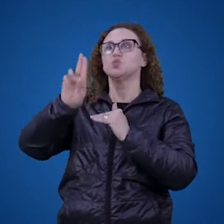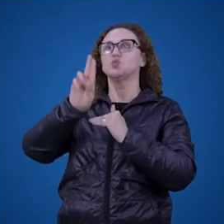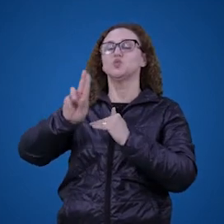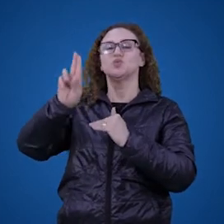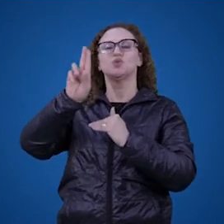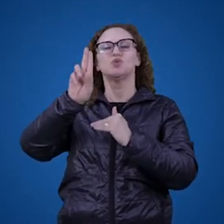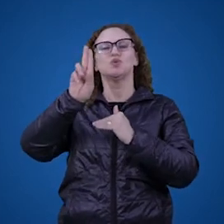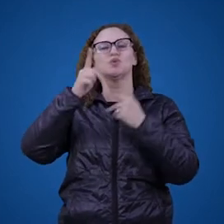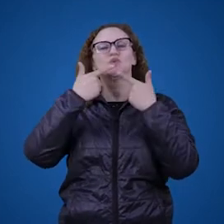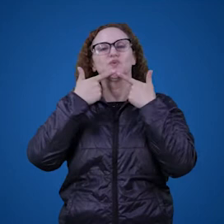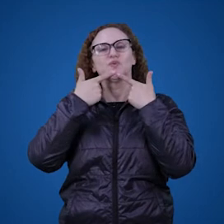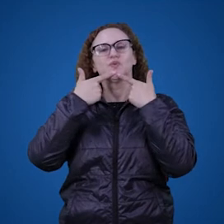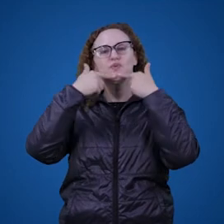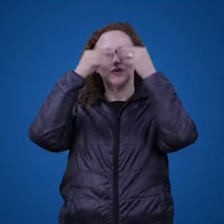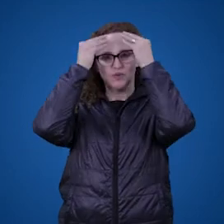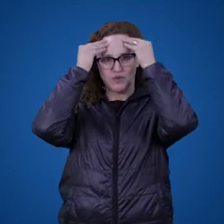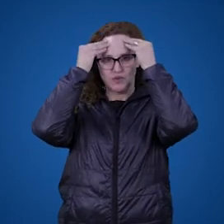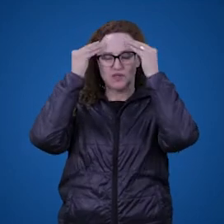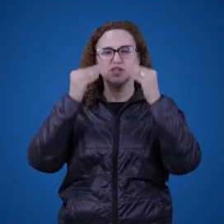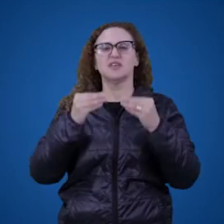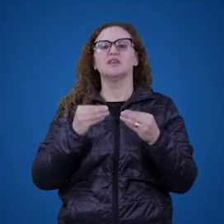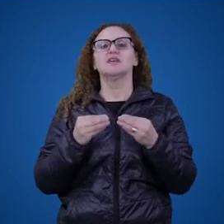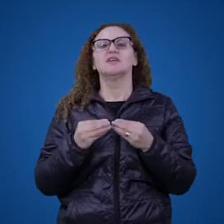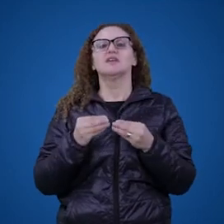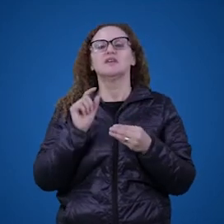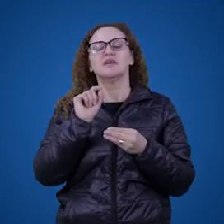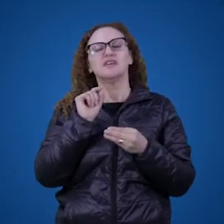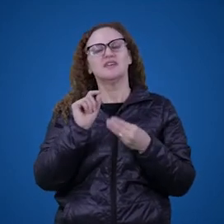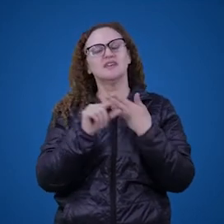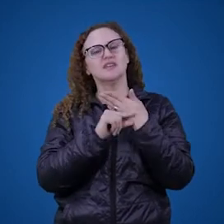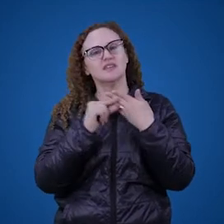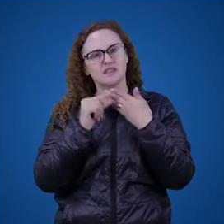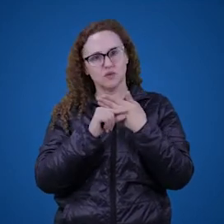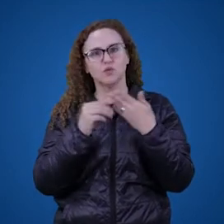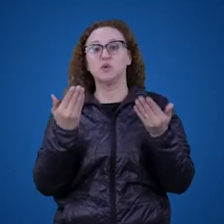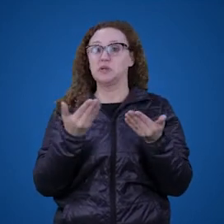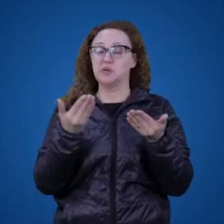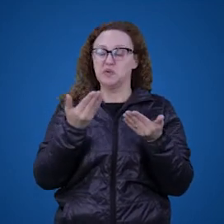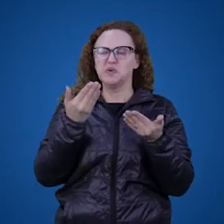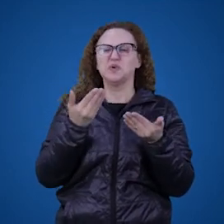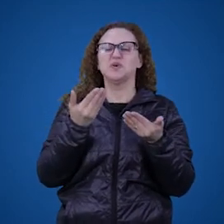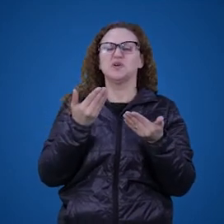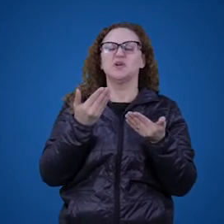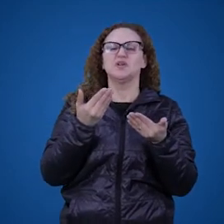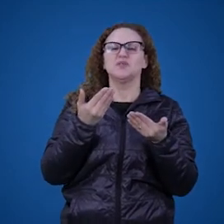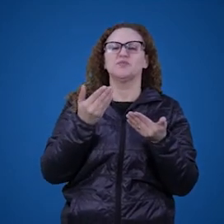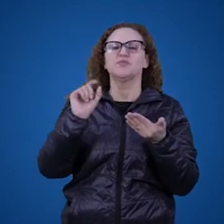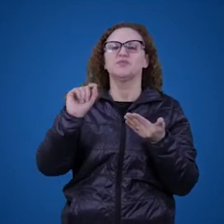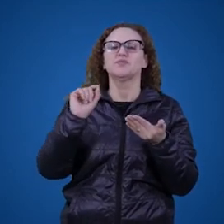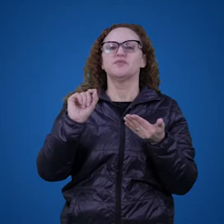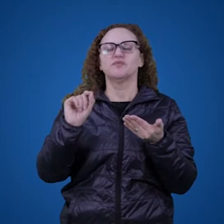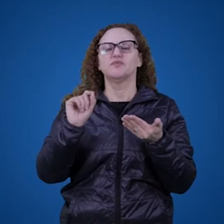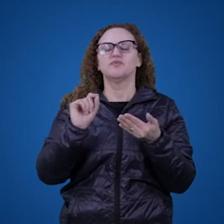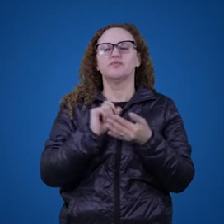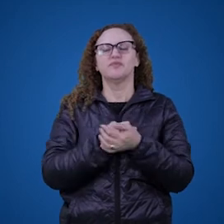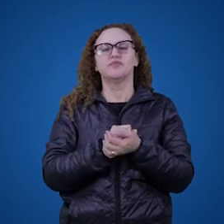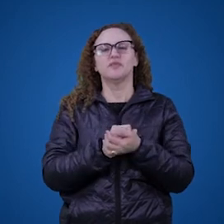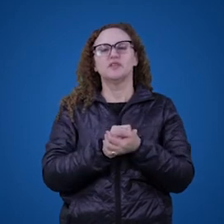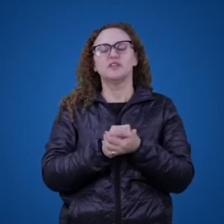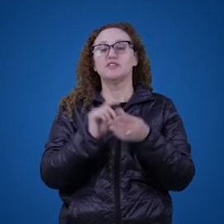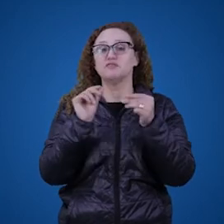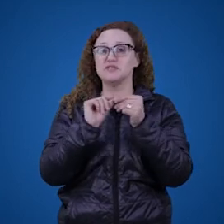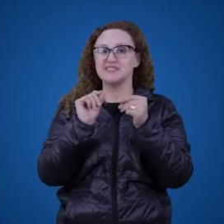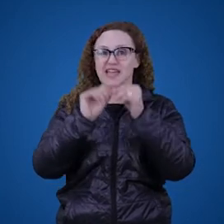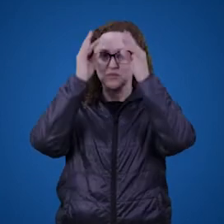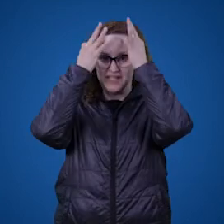uma teoria do uso. Wittgenstein, ele mesmo, não tem uma teoria completa, mas os herdeiros Wittgenstein, por assim